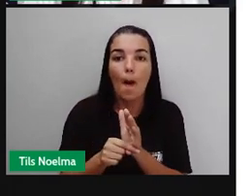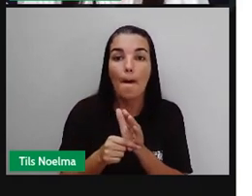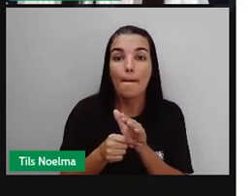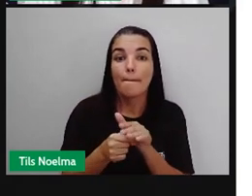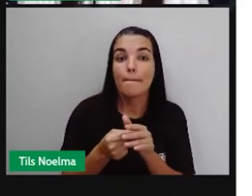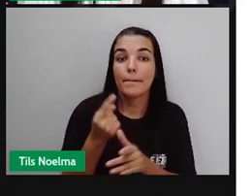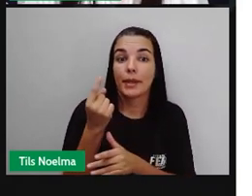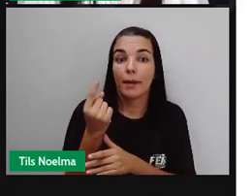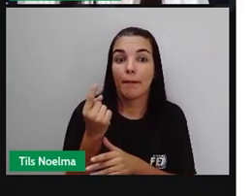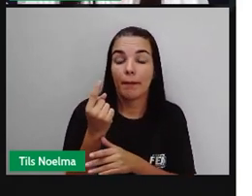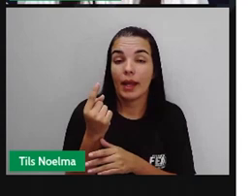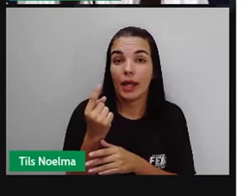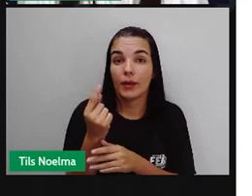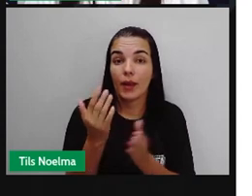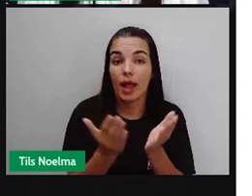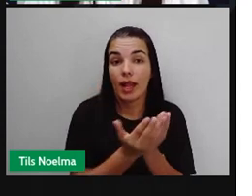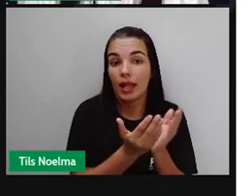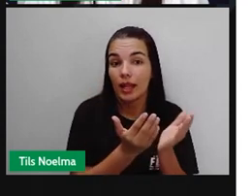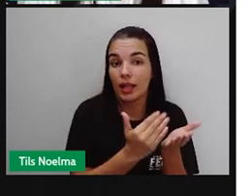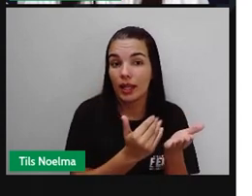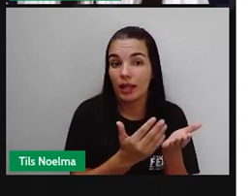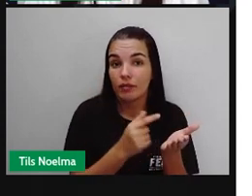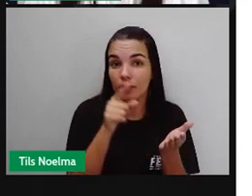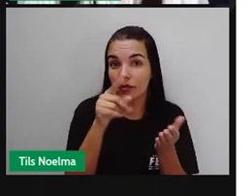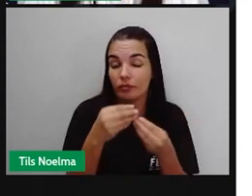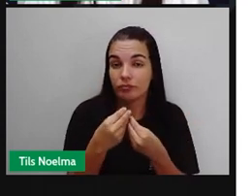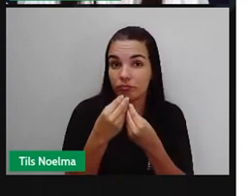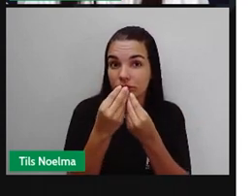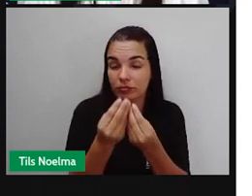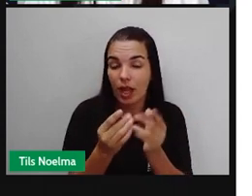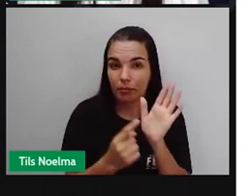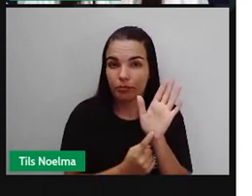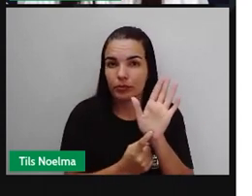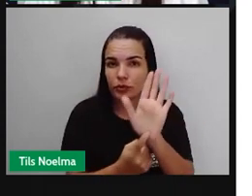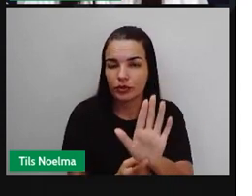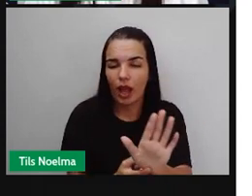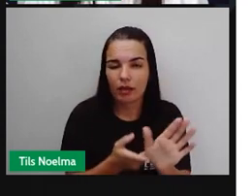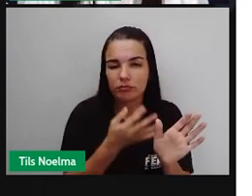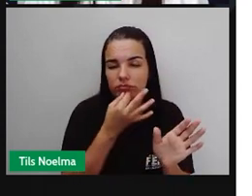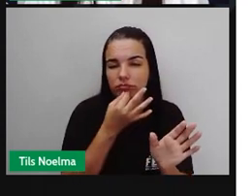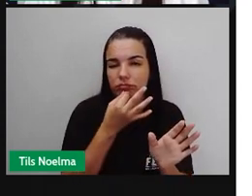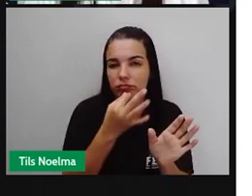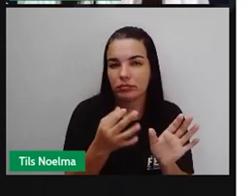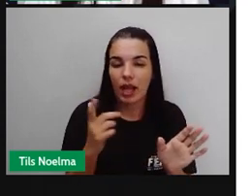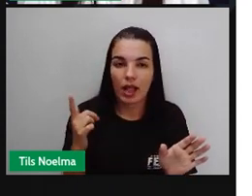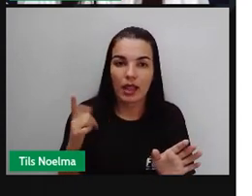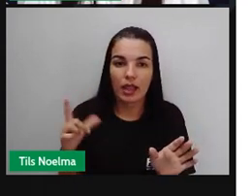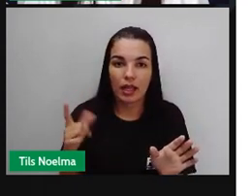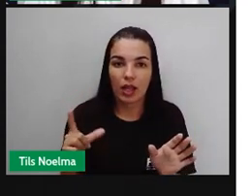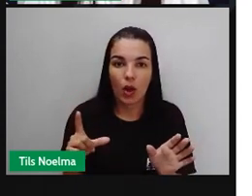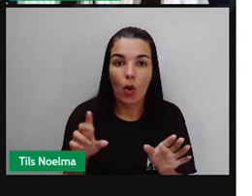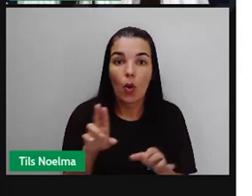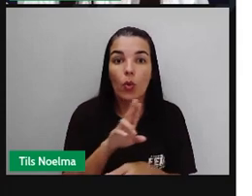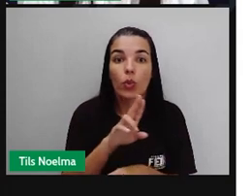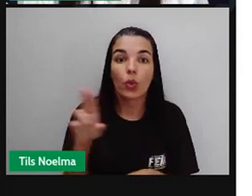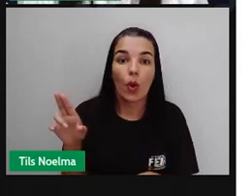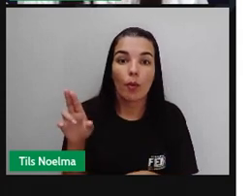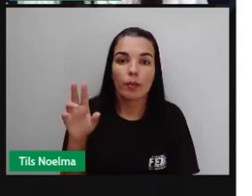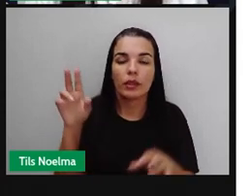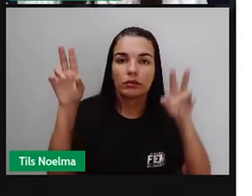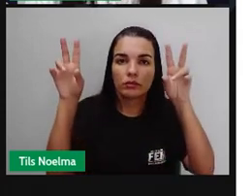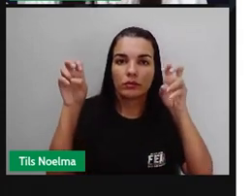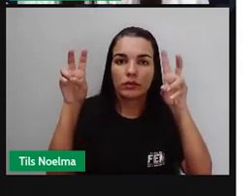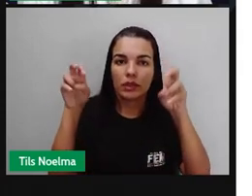PRO vai trazer aqui, né? Está trazendo aqui para vocês como uma indicação literária, é o livro Reinações de Narizinho. Gente,